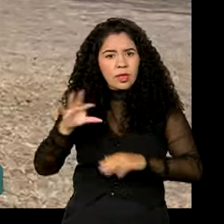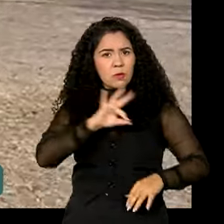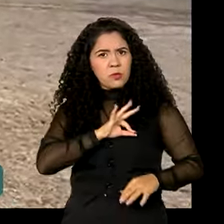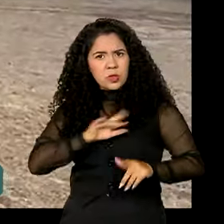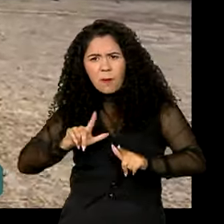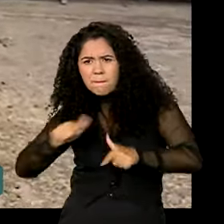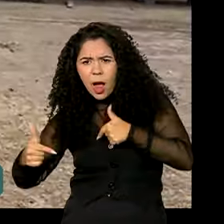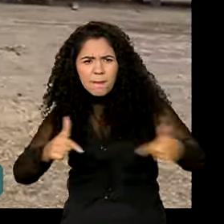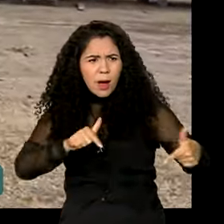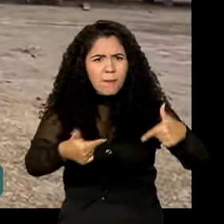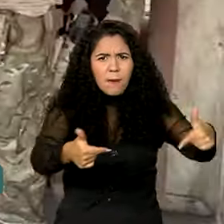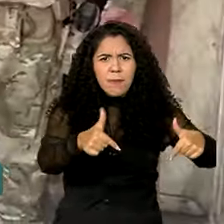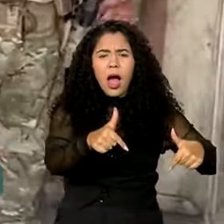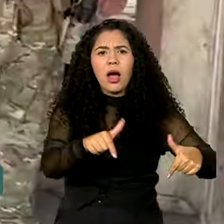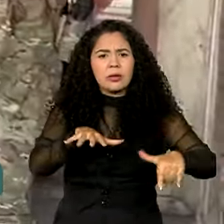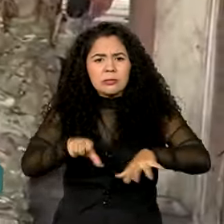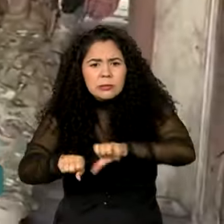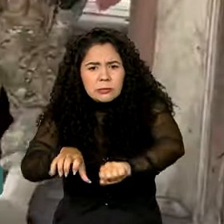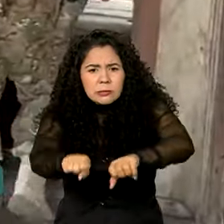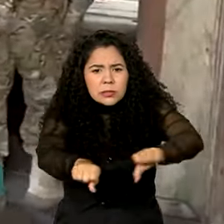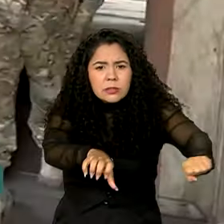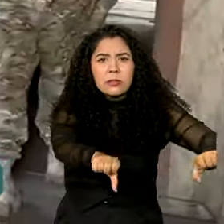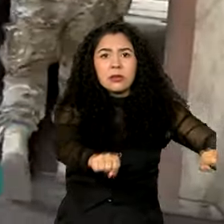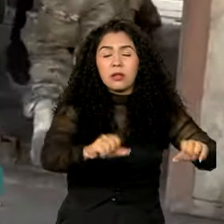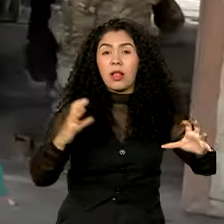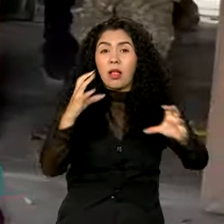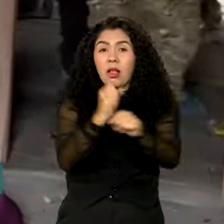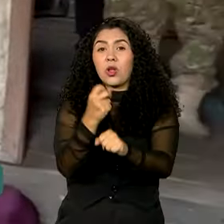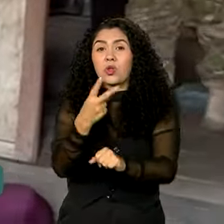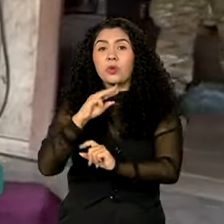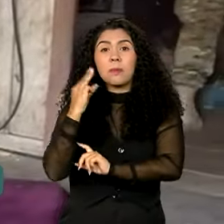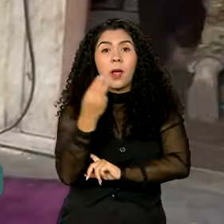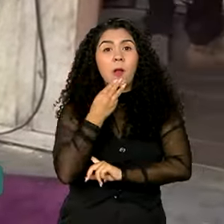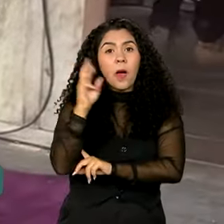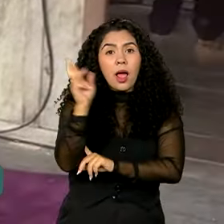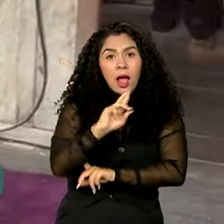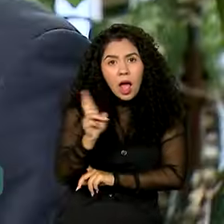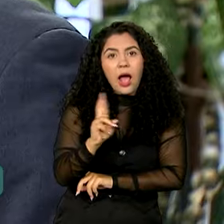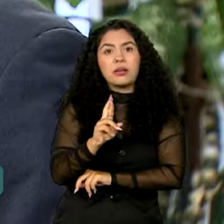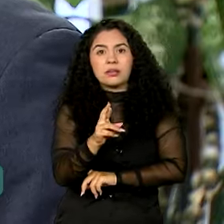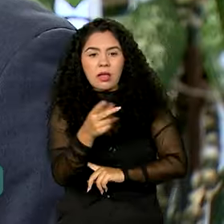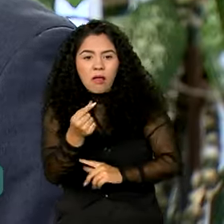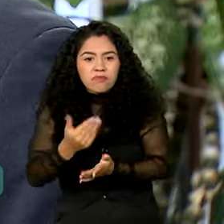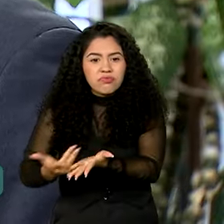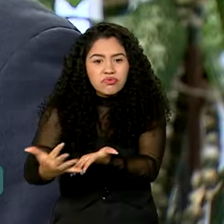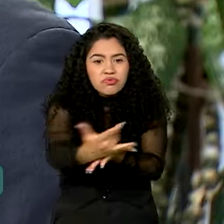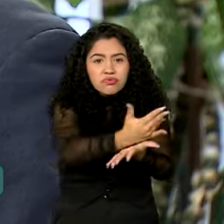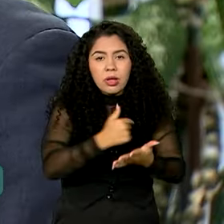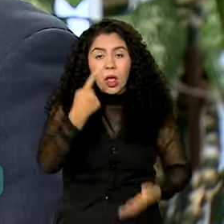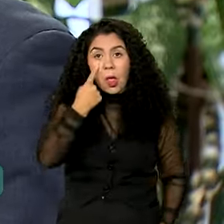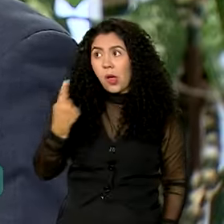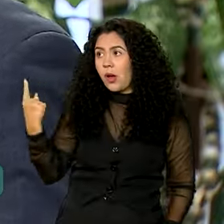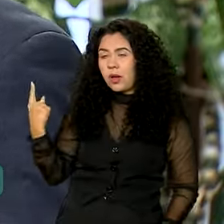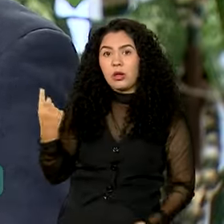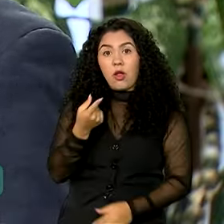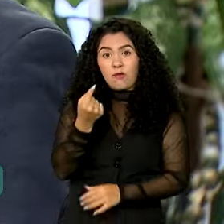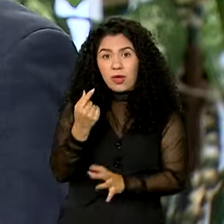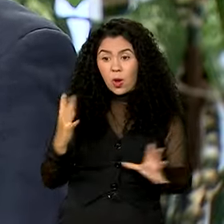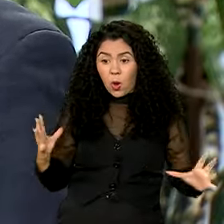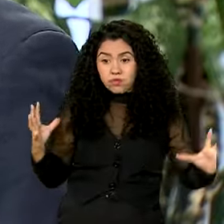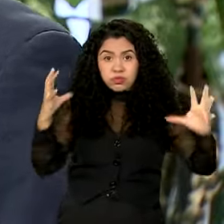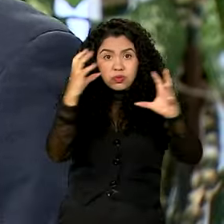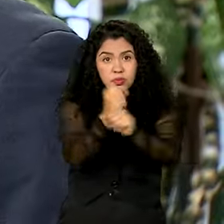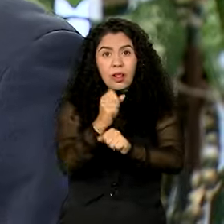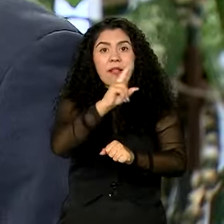resultaram em quase 2 milhões de reais em verbas recisórias. Esse valor total vai ser maior nas